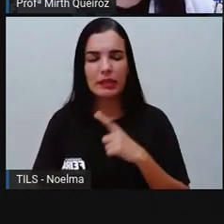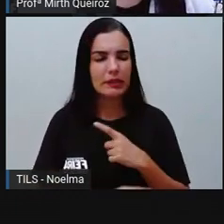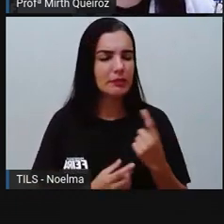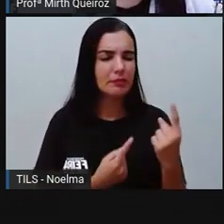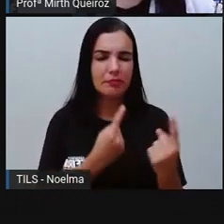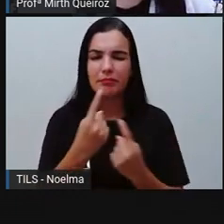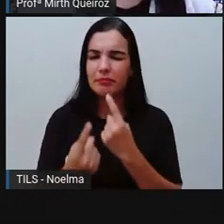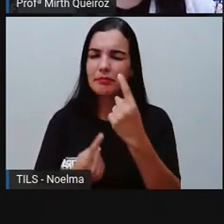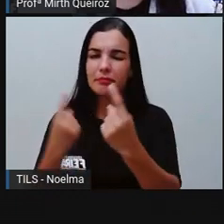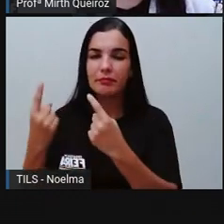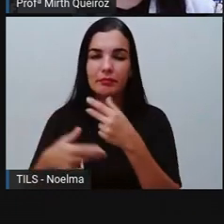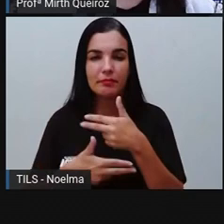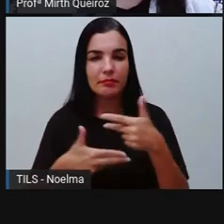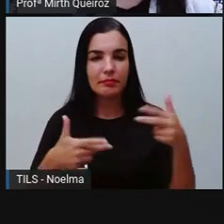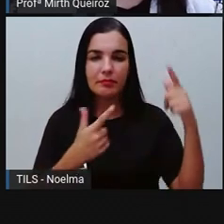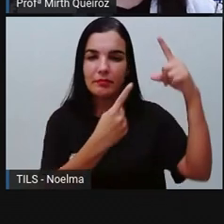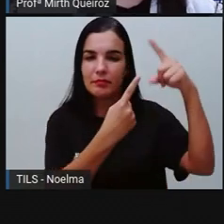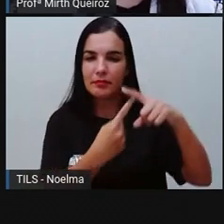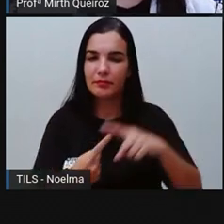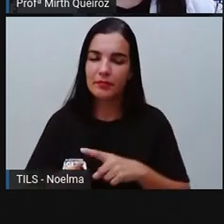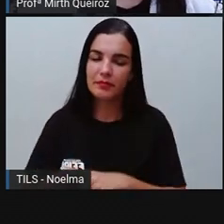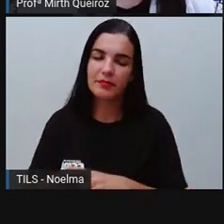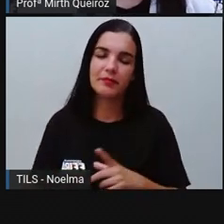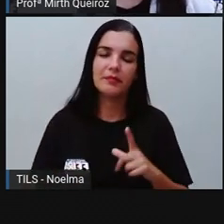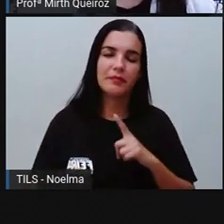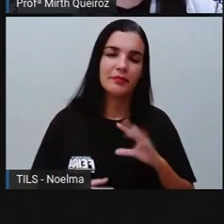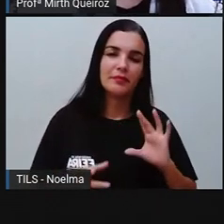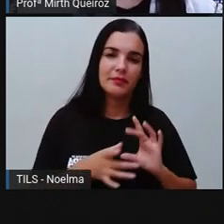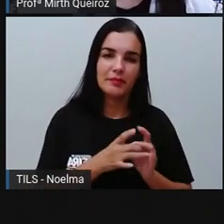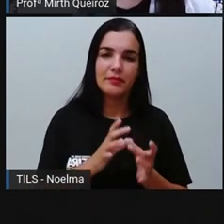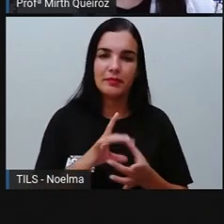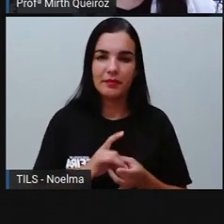outros tipos de relações que a gente estabelece aí.